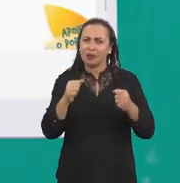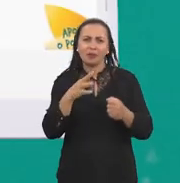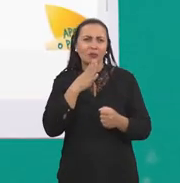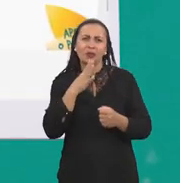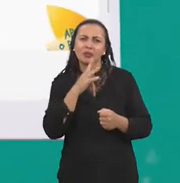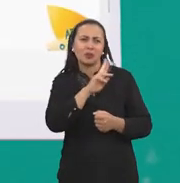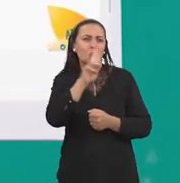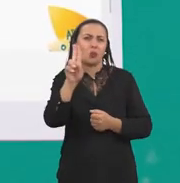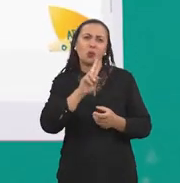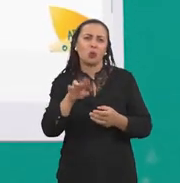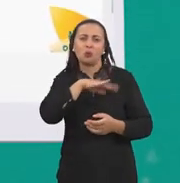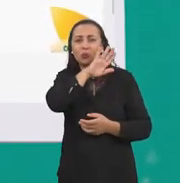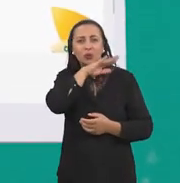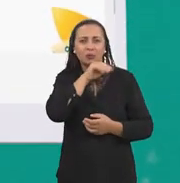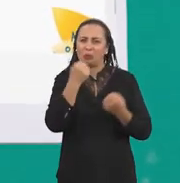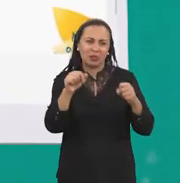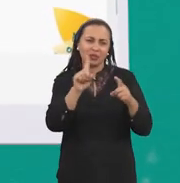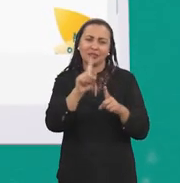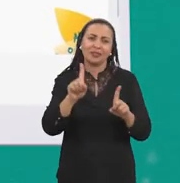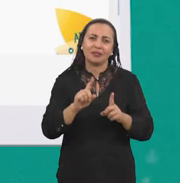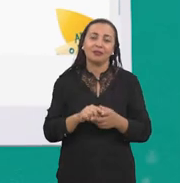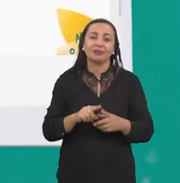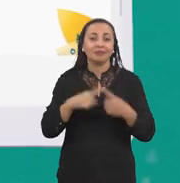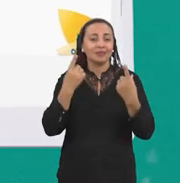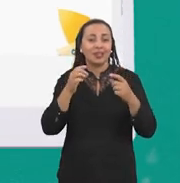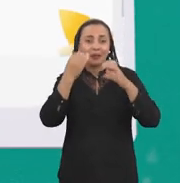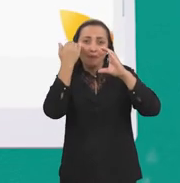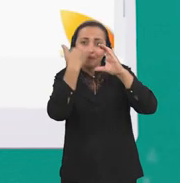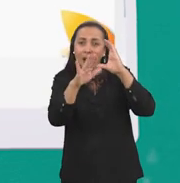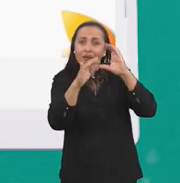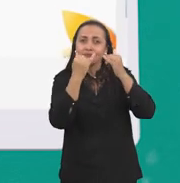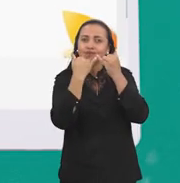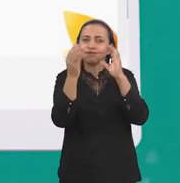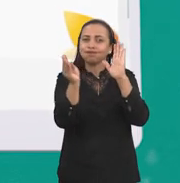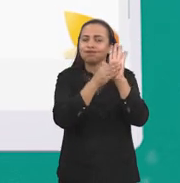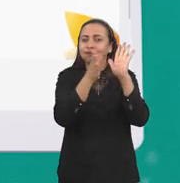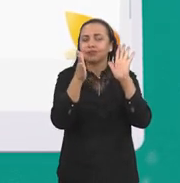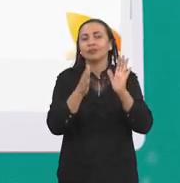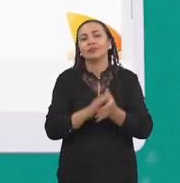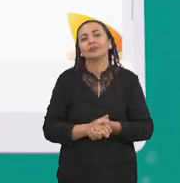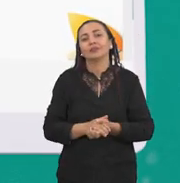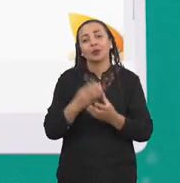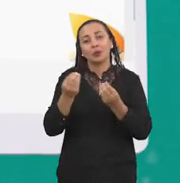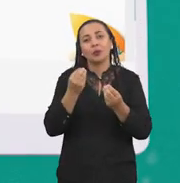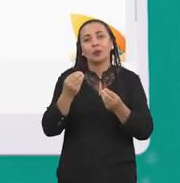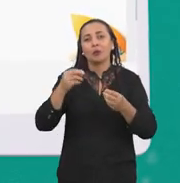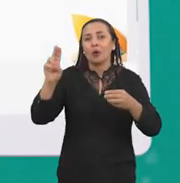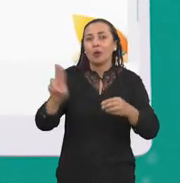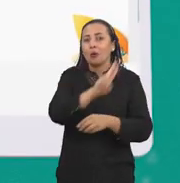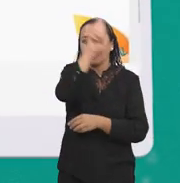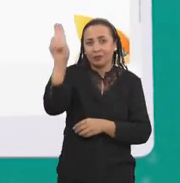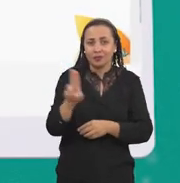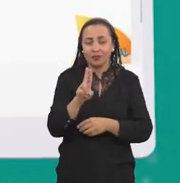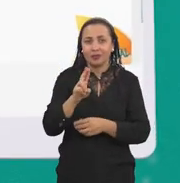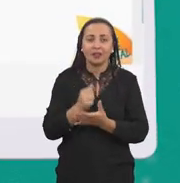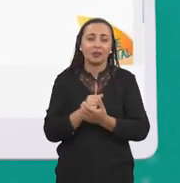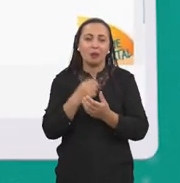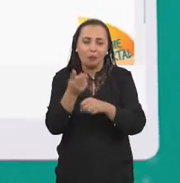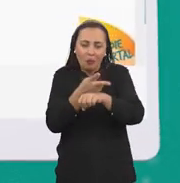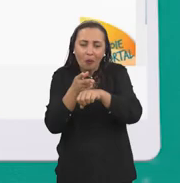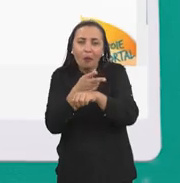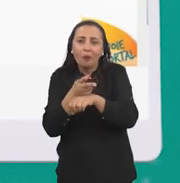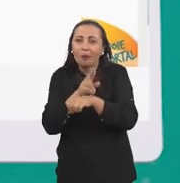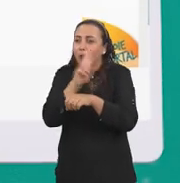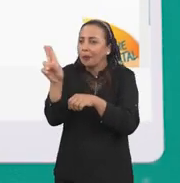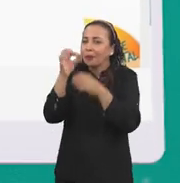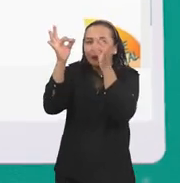precisa conhecer o nome da espécie, porque a ideia é que a gente enquanto universidade, enquanto academia, procure a identificação